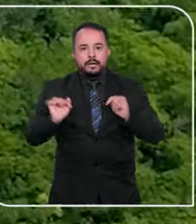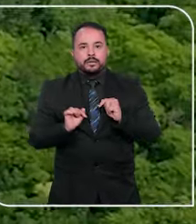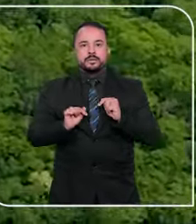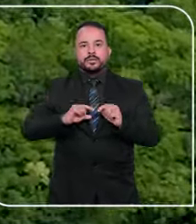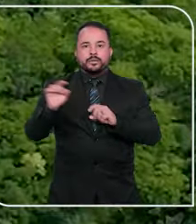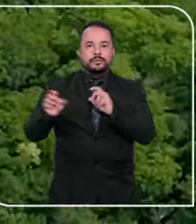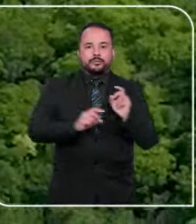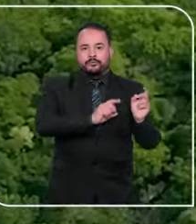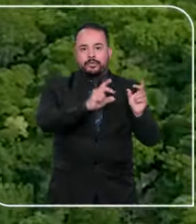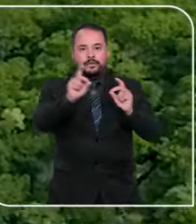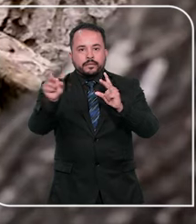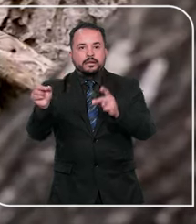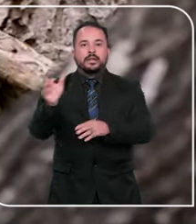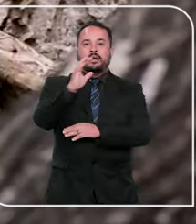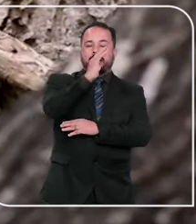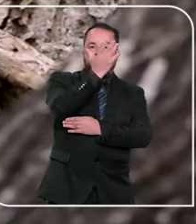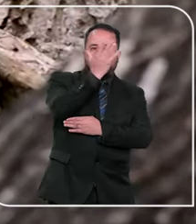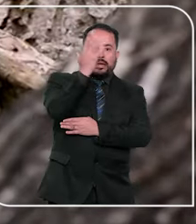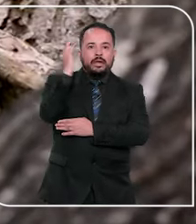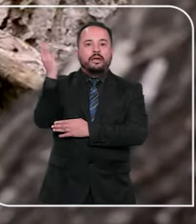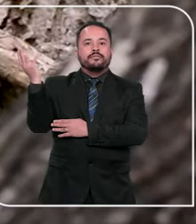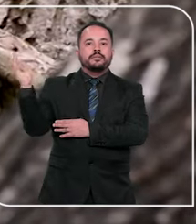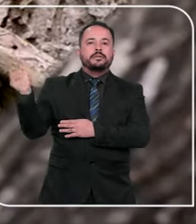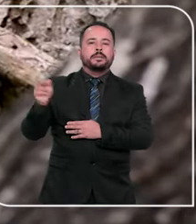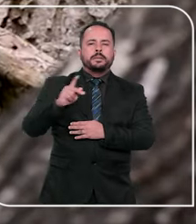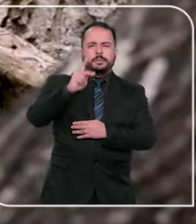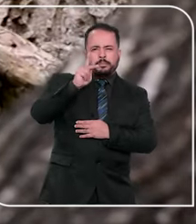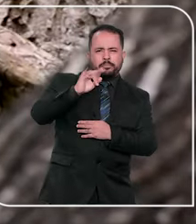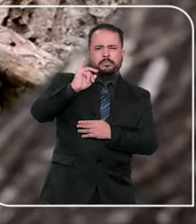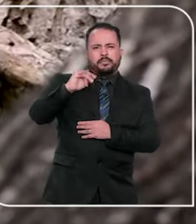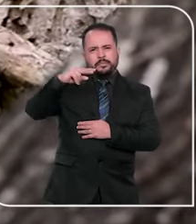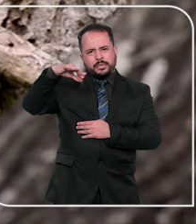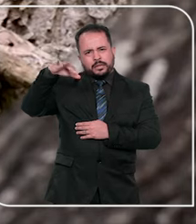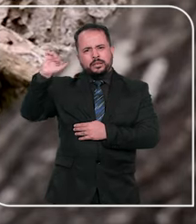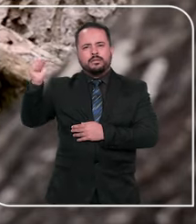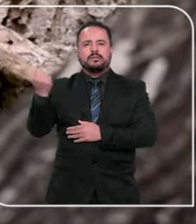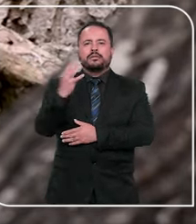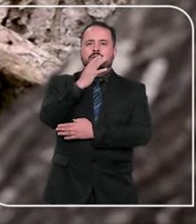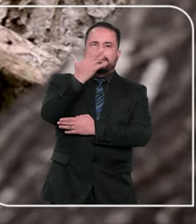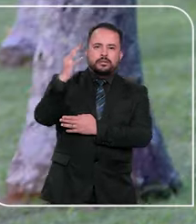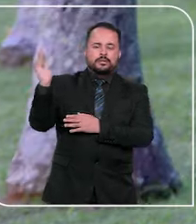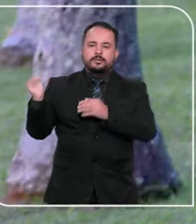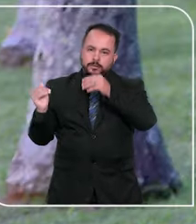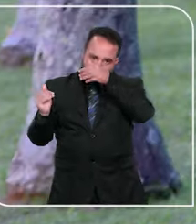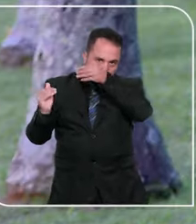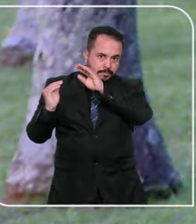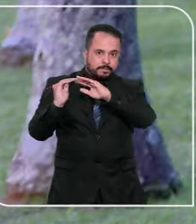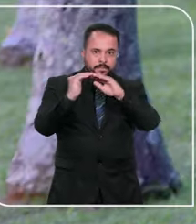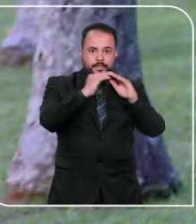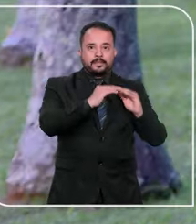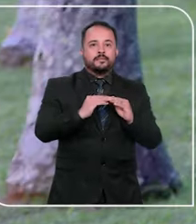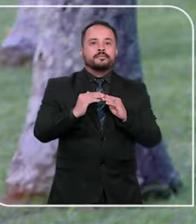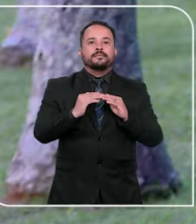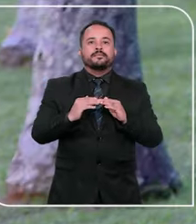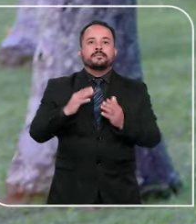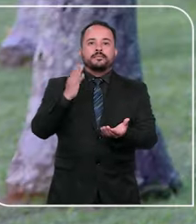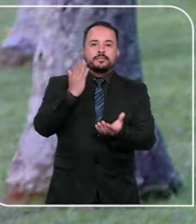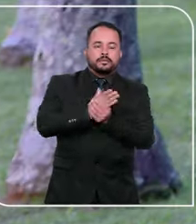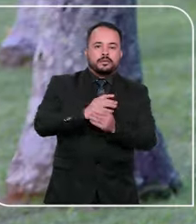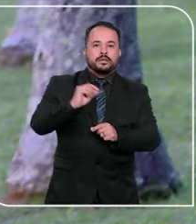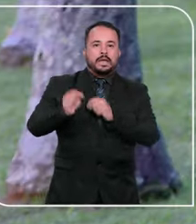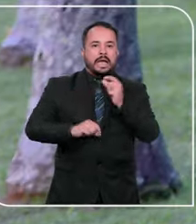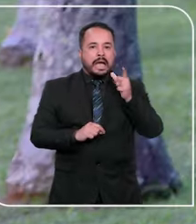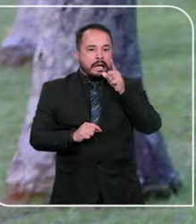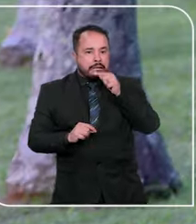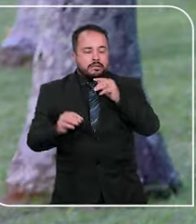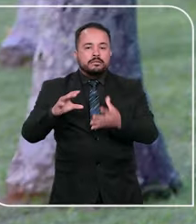e possibilidade de extração de árvores do tipo pinos em áreas de reflorestamento. De acordo com o processo, o Instituto Água